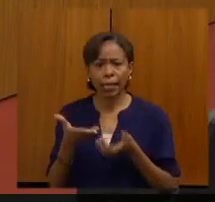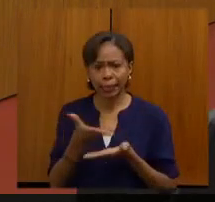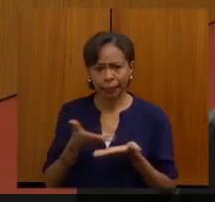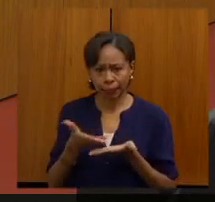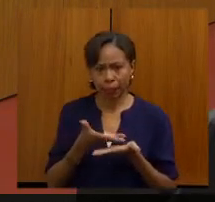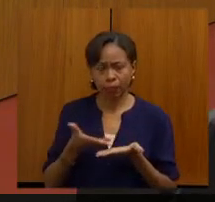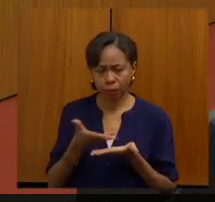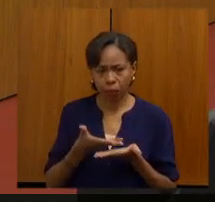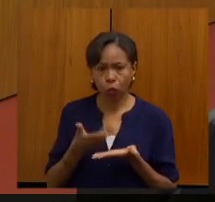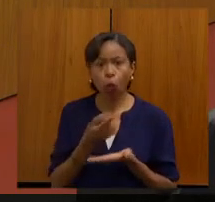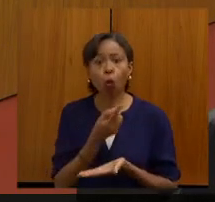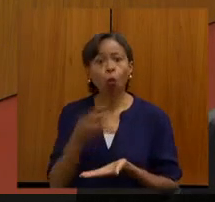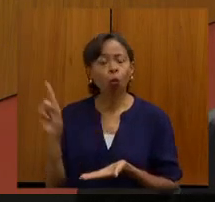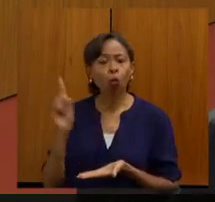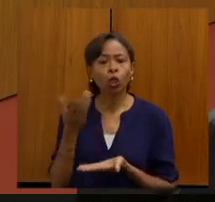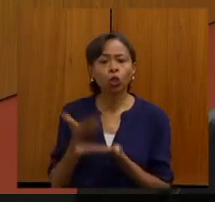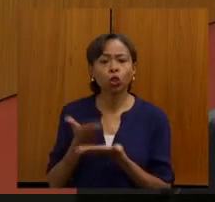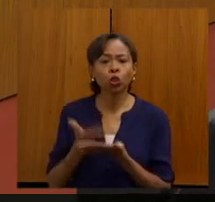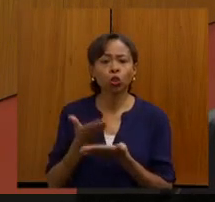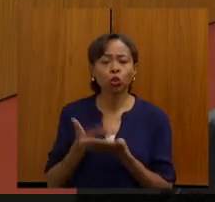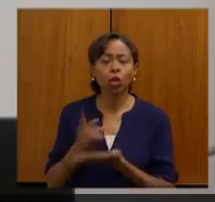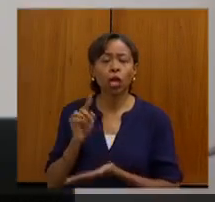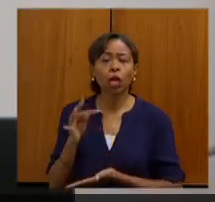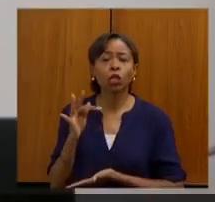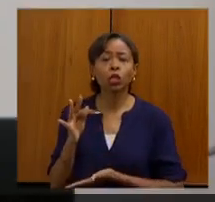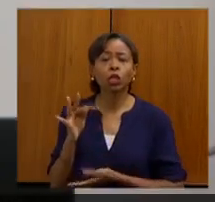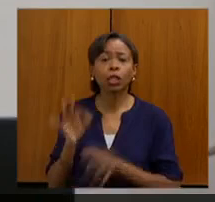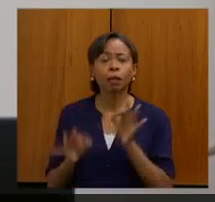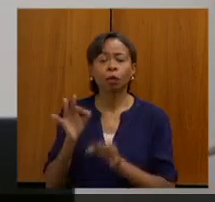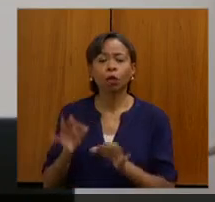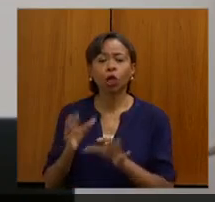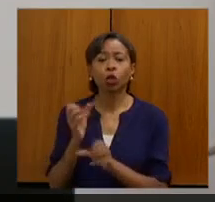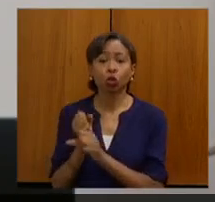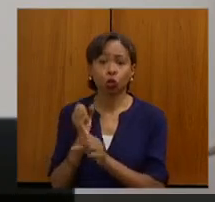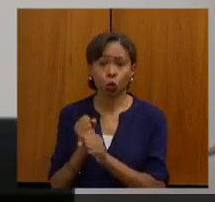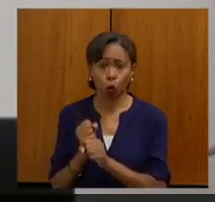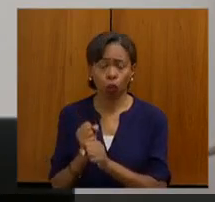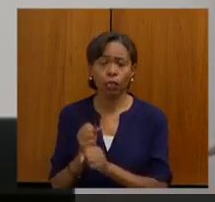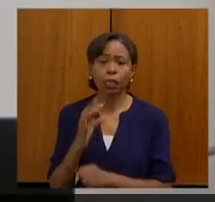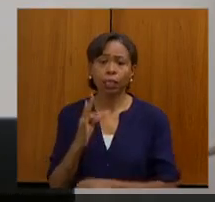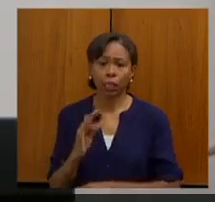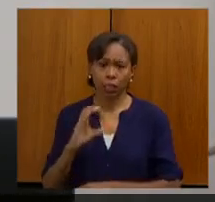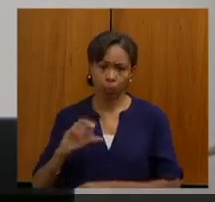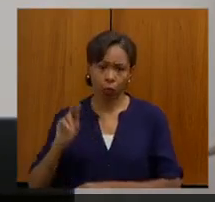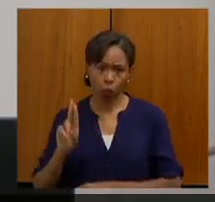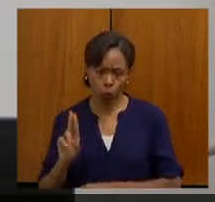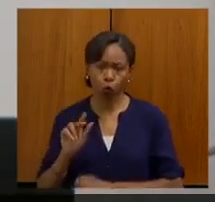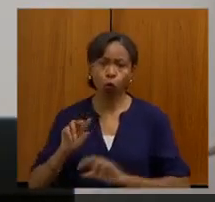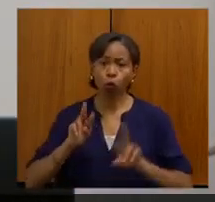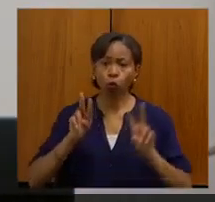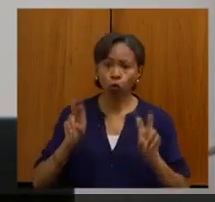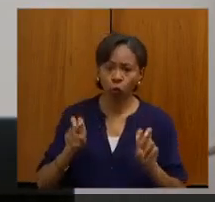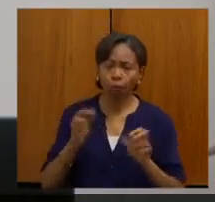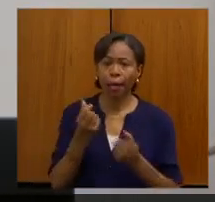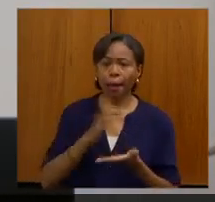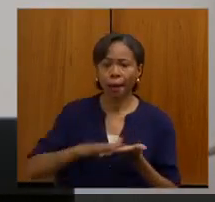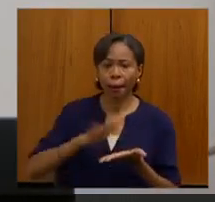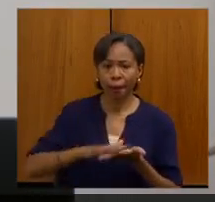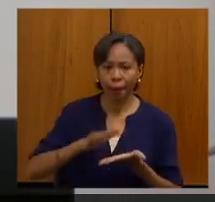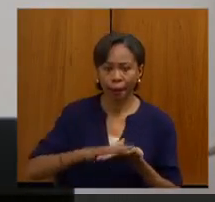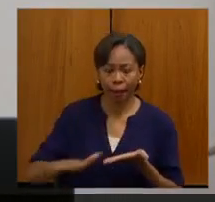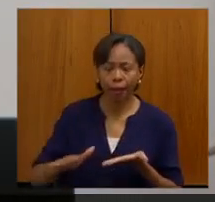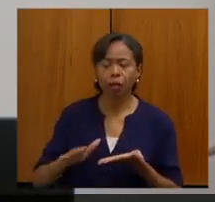o último estudo do Tribunal de Contas da União quanto aos gastos e oncologias, gastos, não investimentos, não doutor Gabriel?